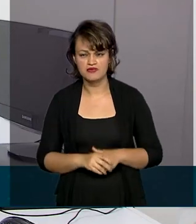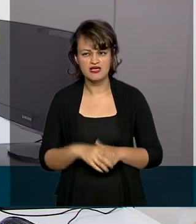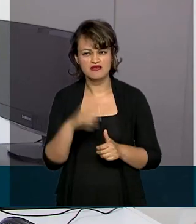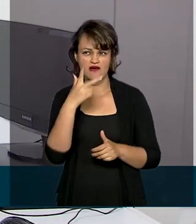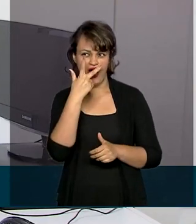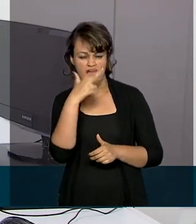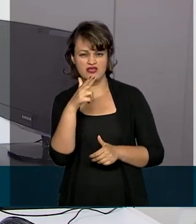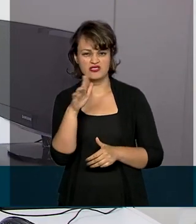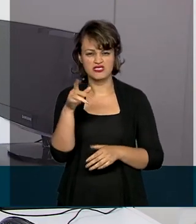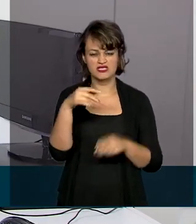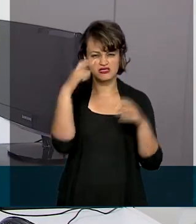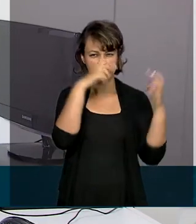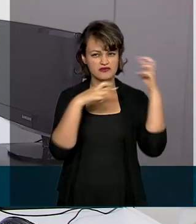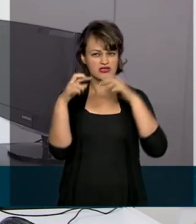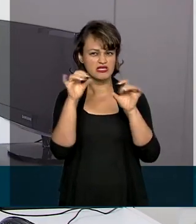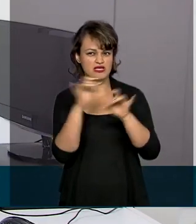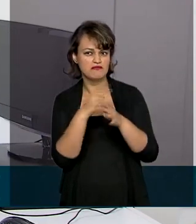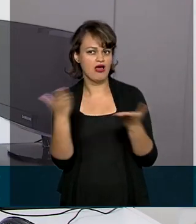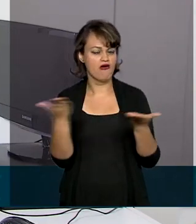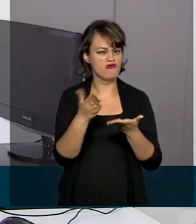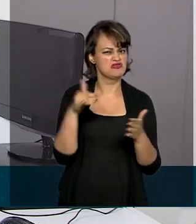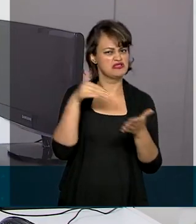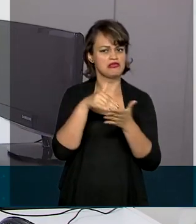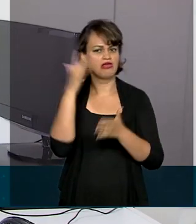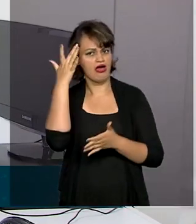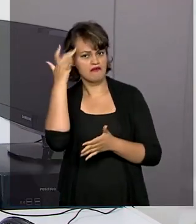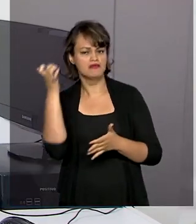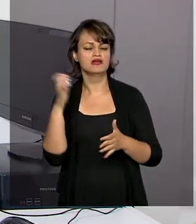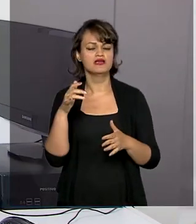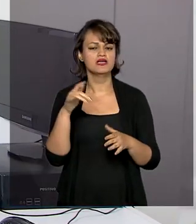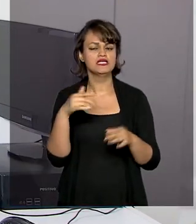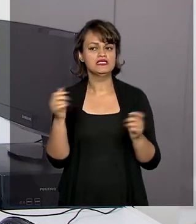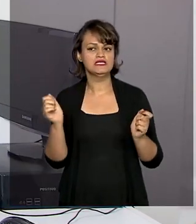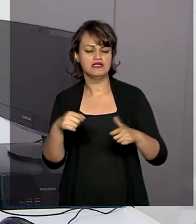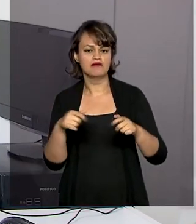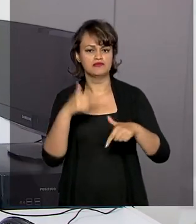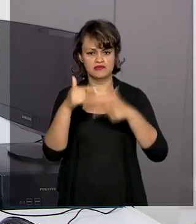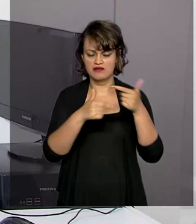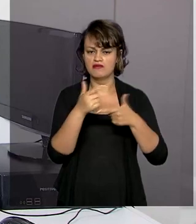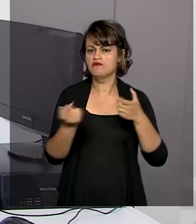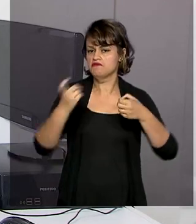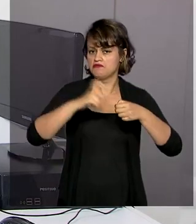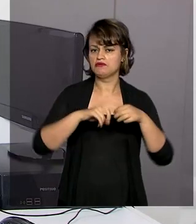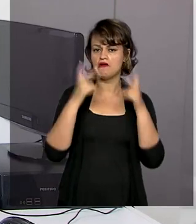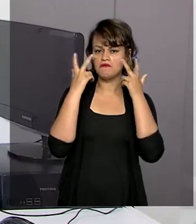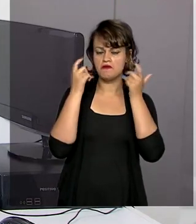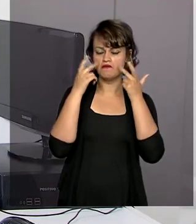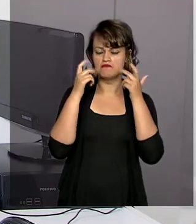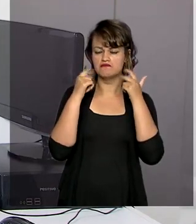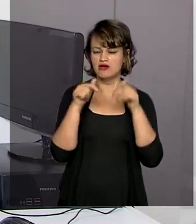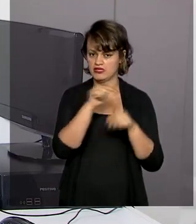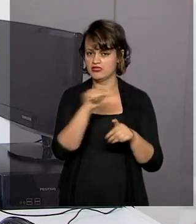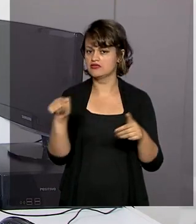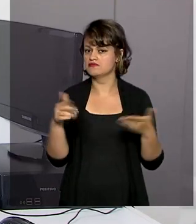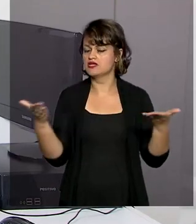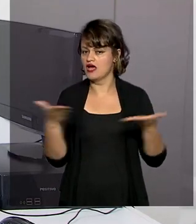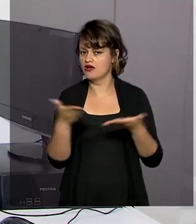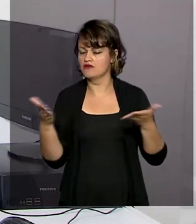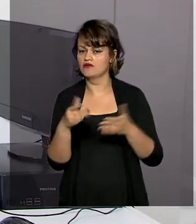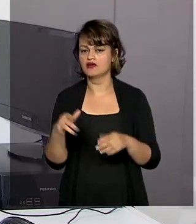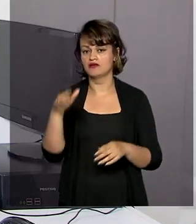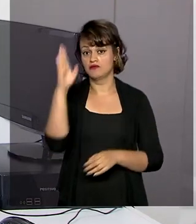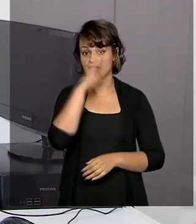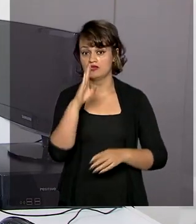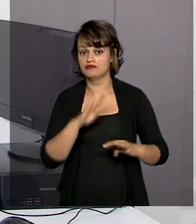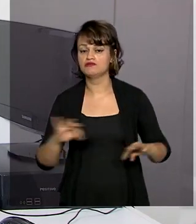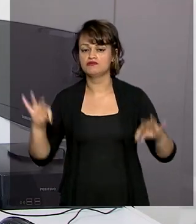previsão é que essa vistoria termine entre hoje e amanhã com expectativa de que o serviço possa ser retomado ainda nesta semana em todo o